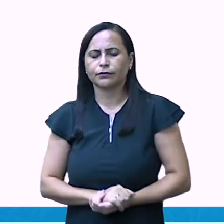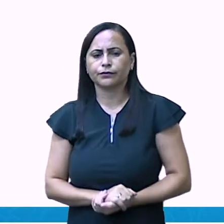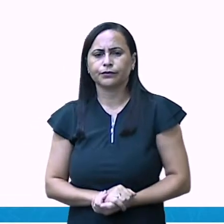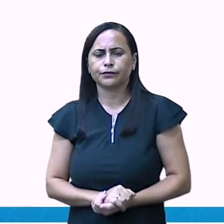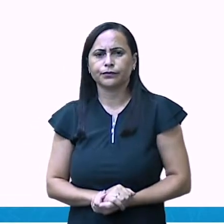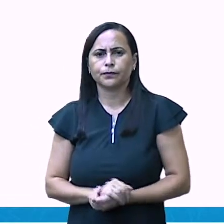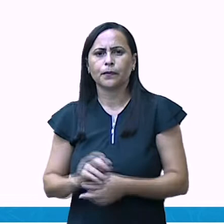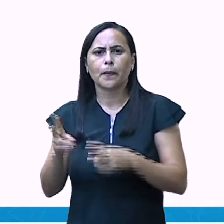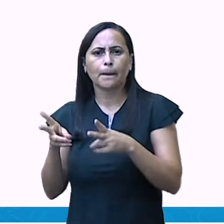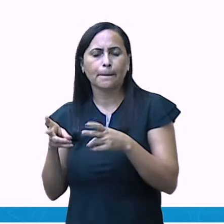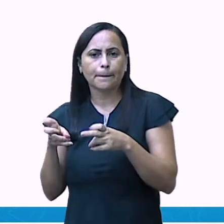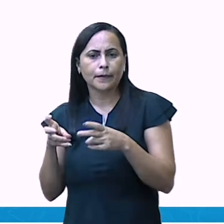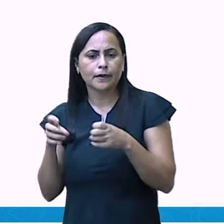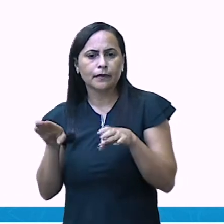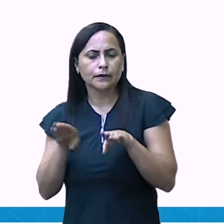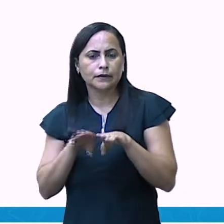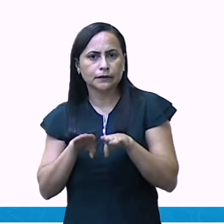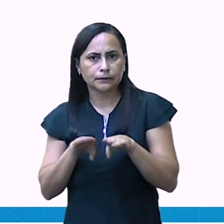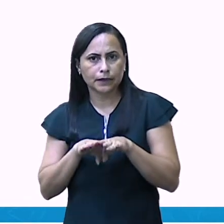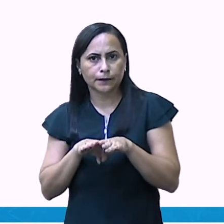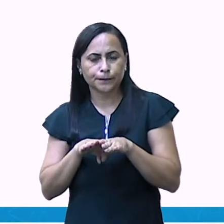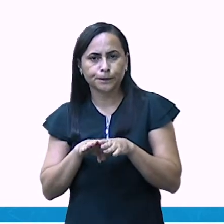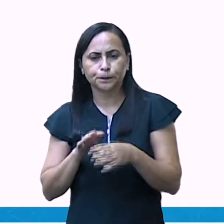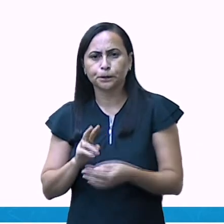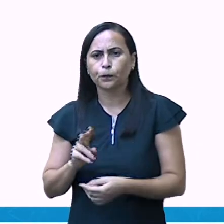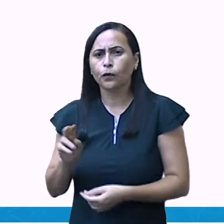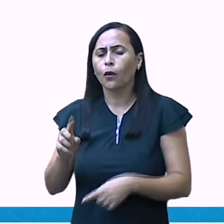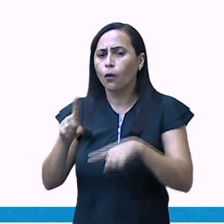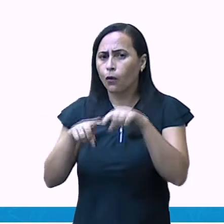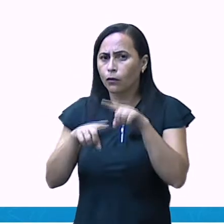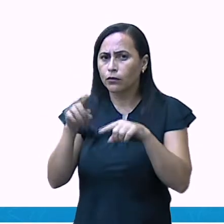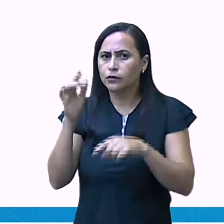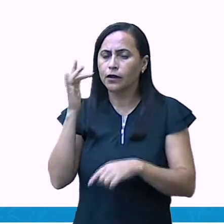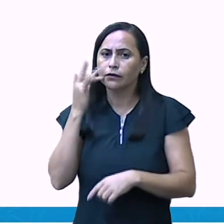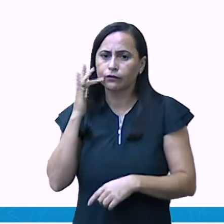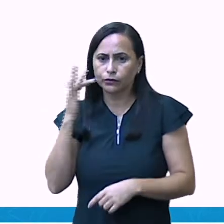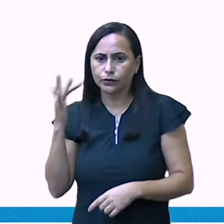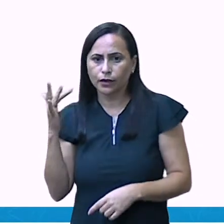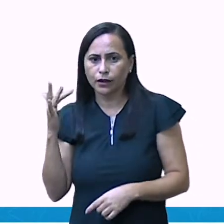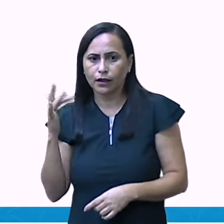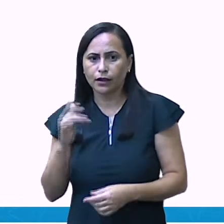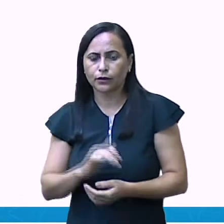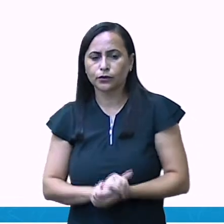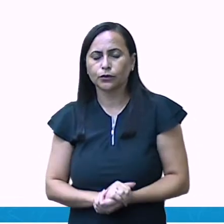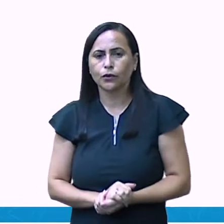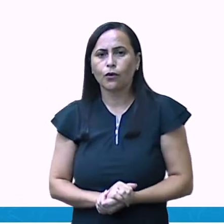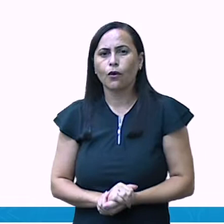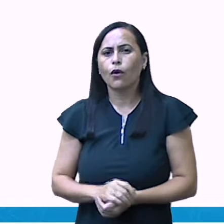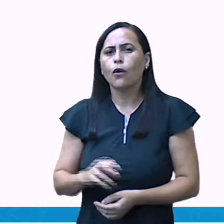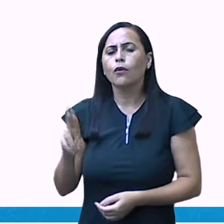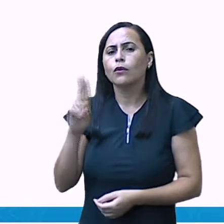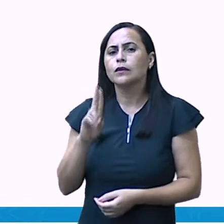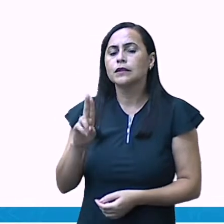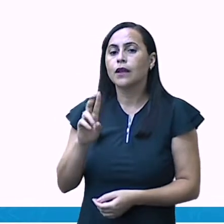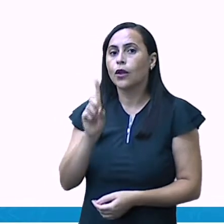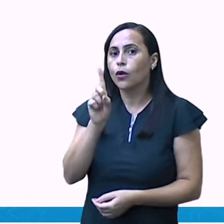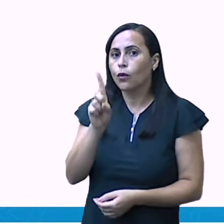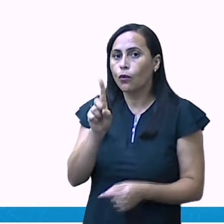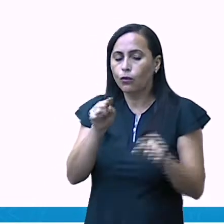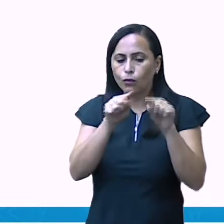E percebam que ao utilizar o material dourado, para o número 1, eu usei um cubinho.